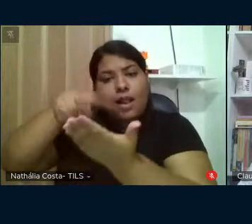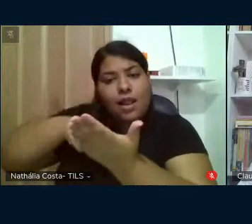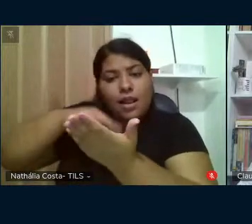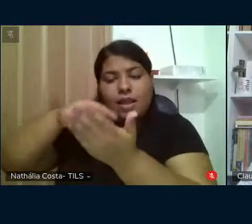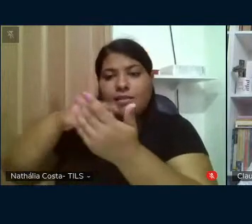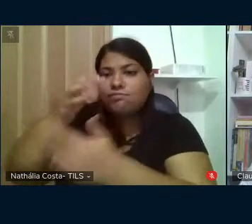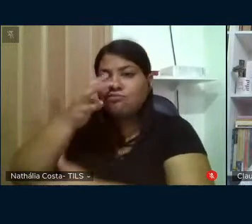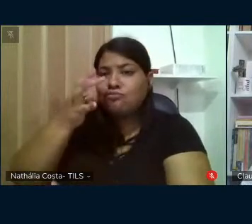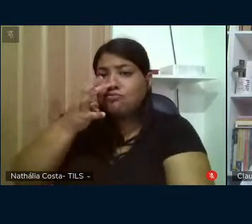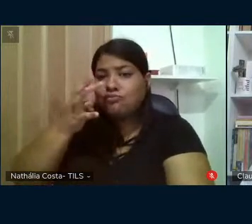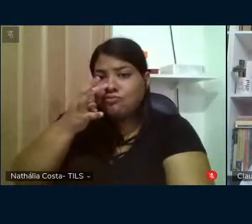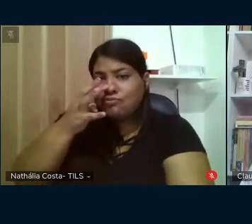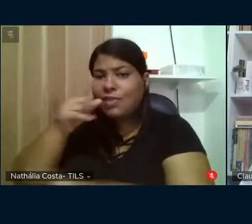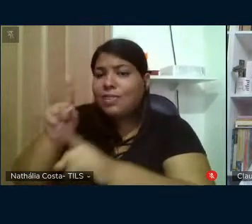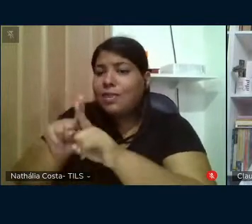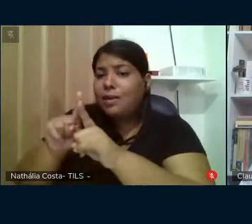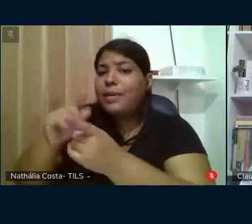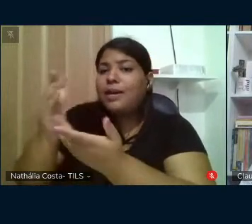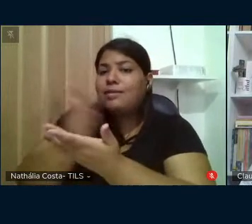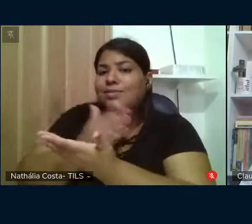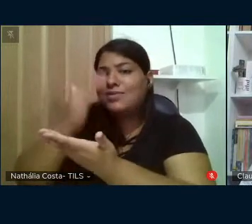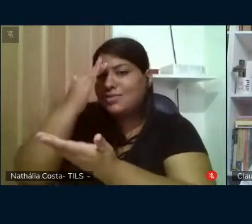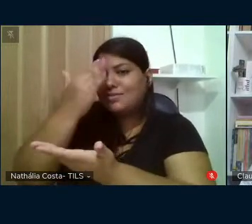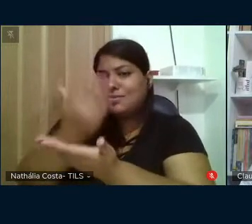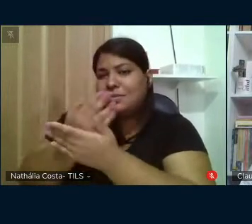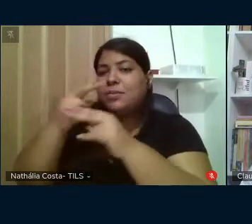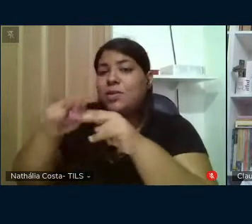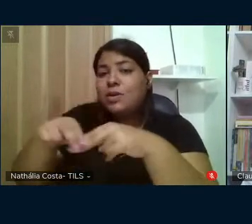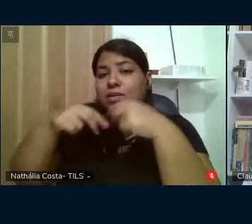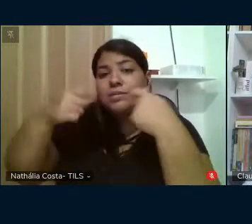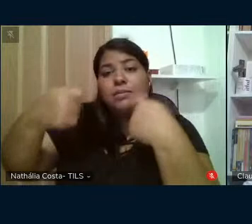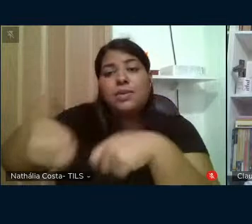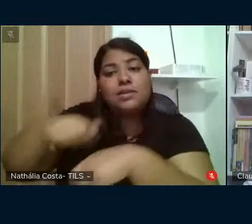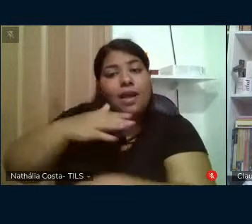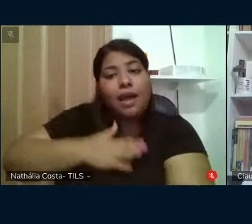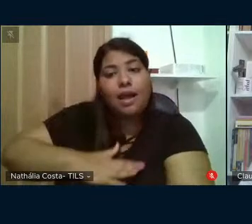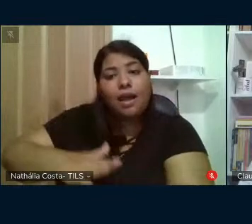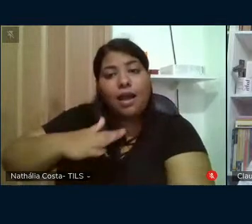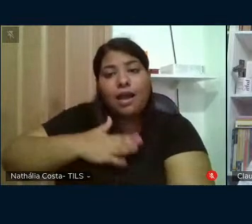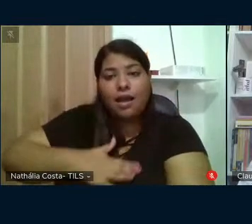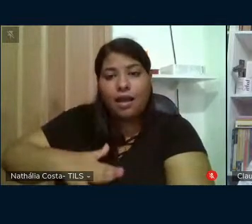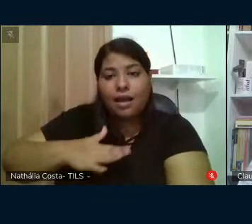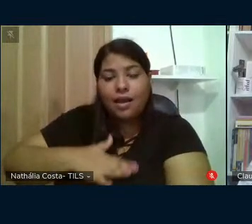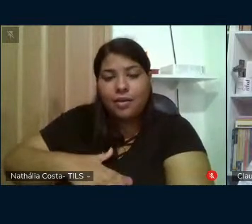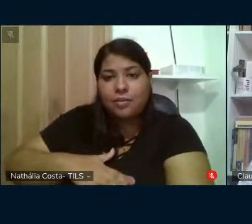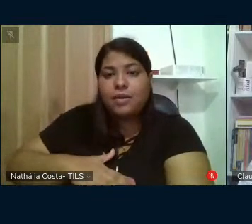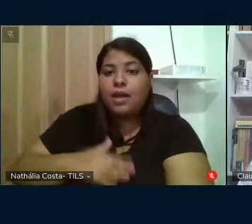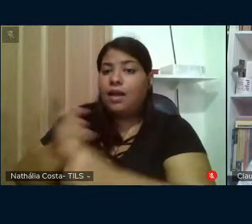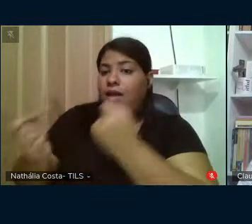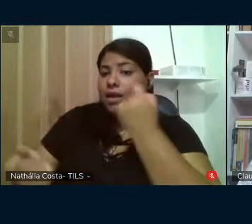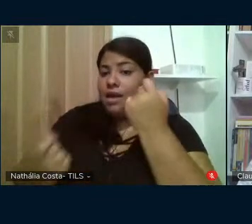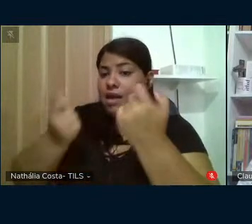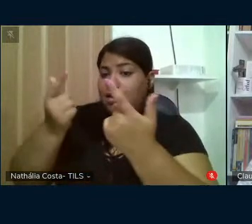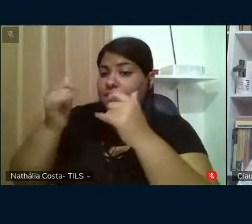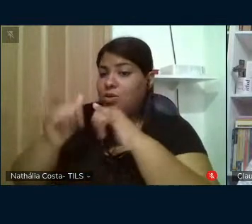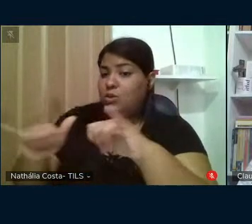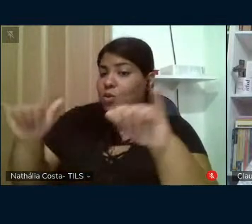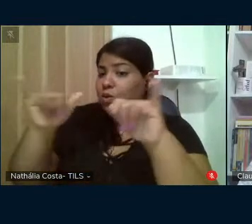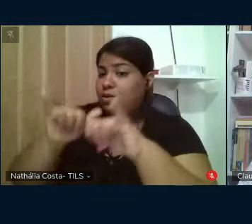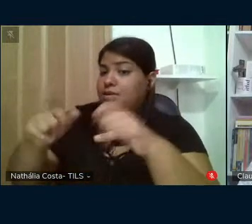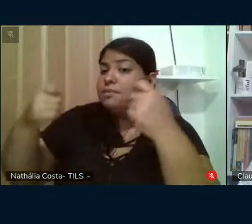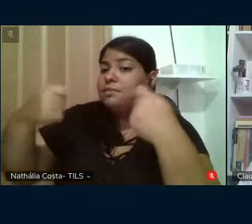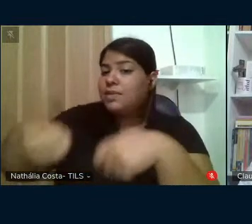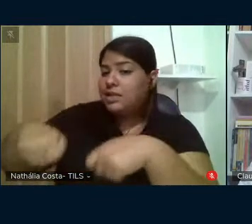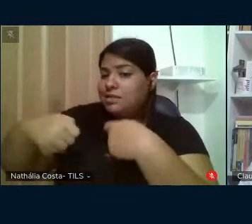aqueles mais céticos. Por isso mesmo, é preciso muita calma nessa hora. Por vezes, a notícia carece